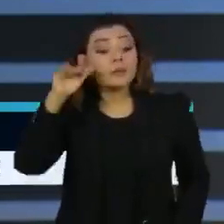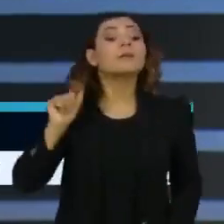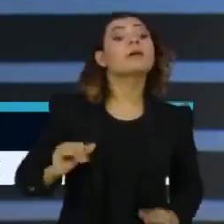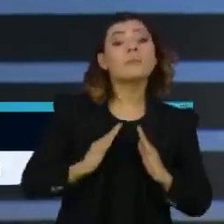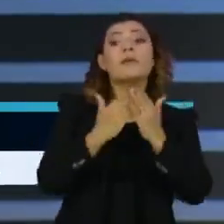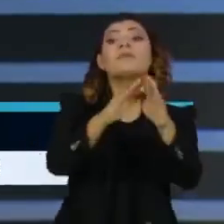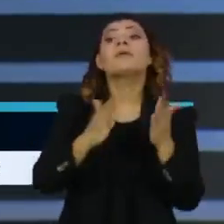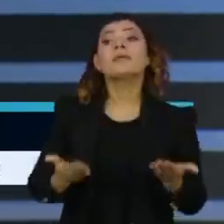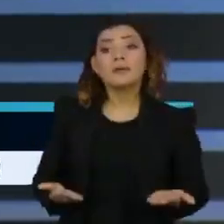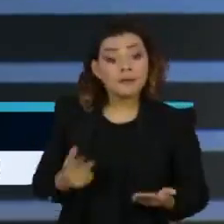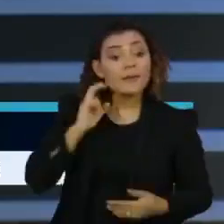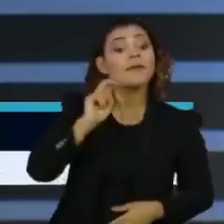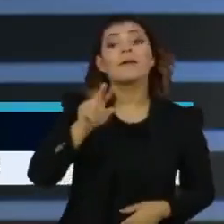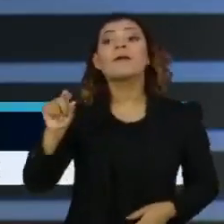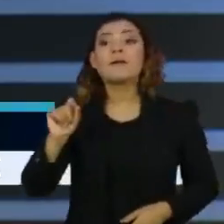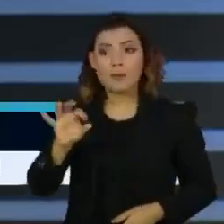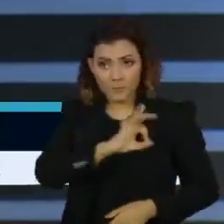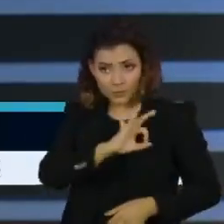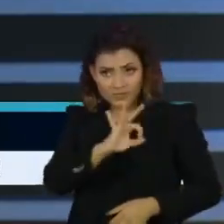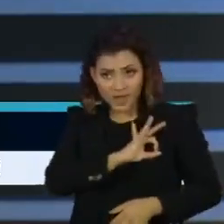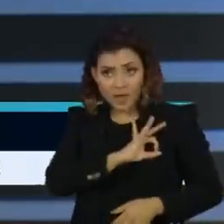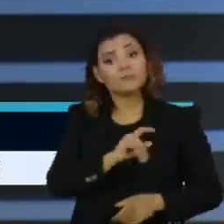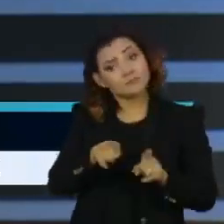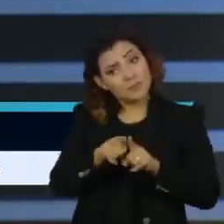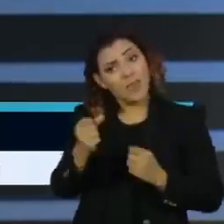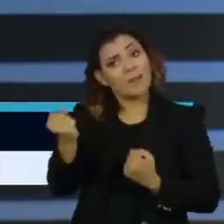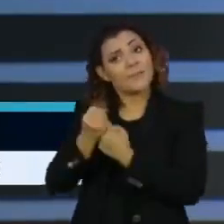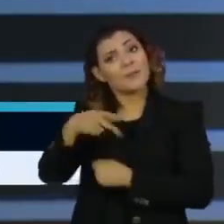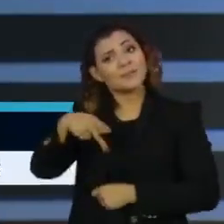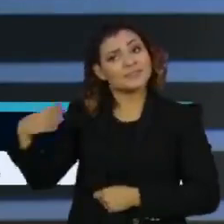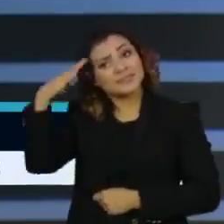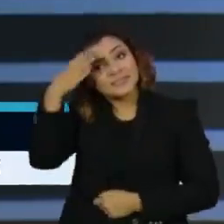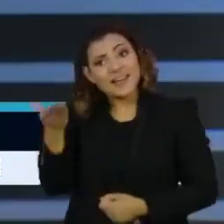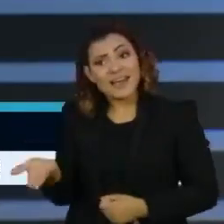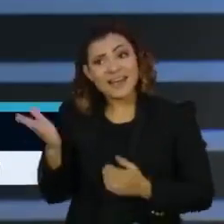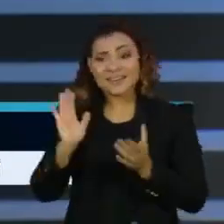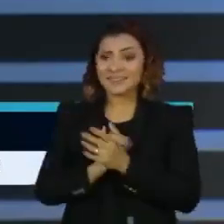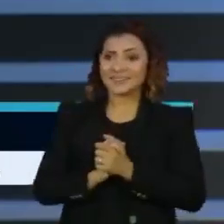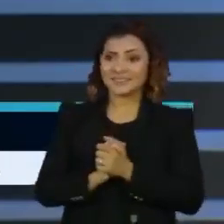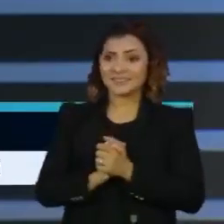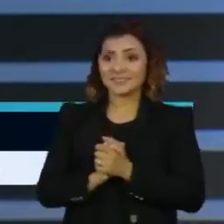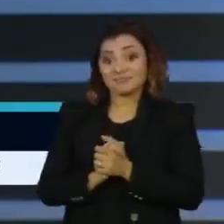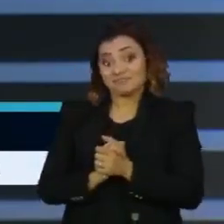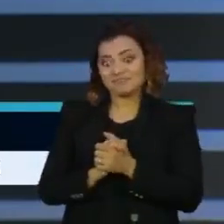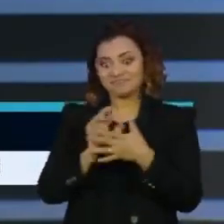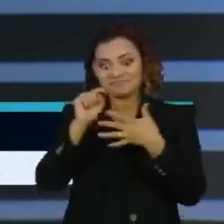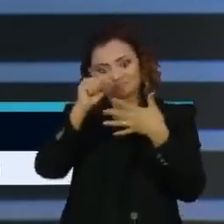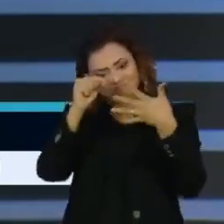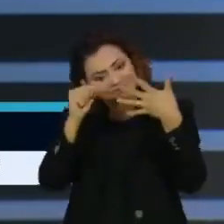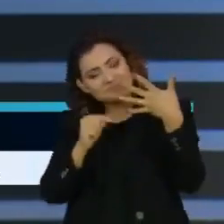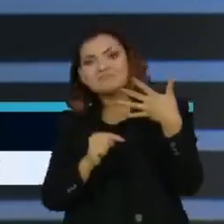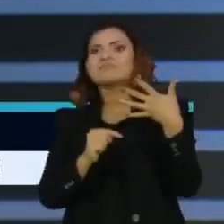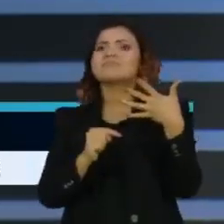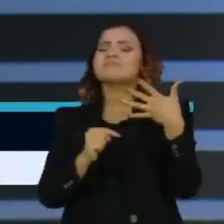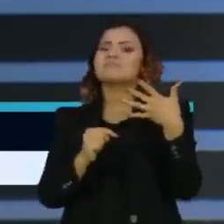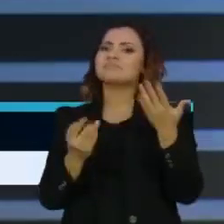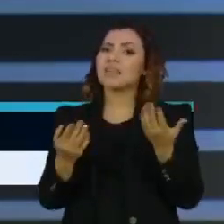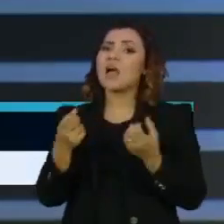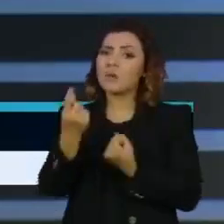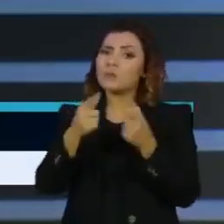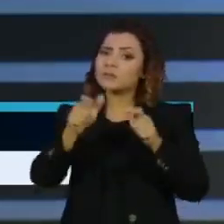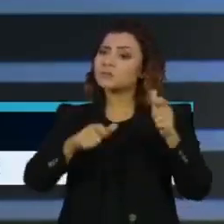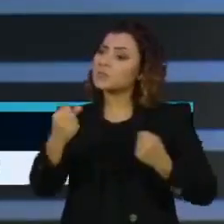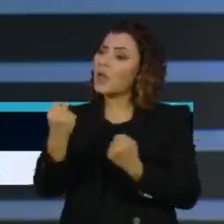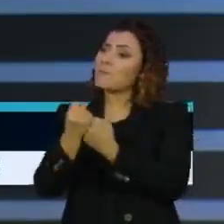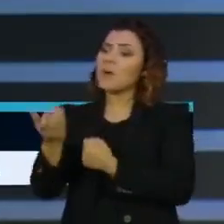periferia de grandes cidades, policiais desonestos que também apoiam o presidente. E você tem muita gente que concorda com o presidente do